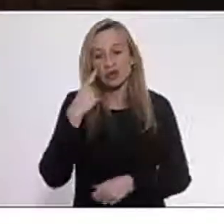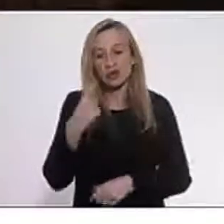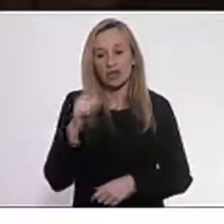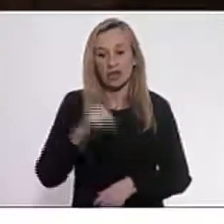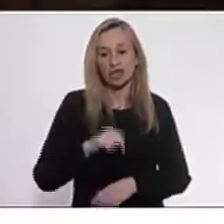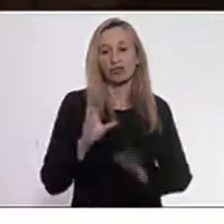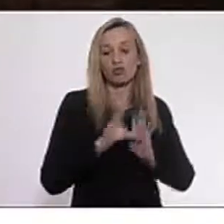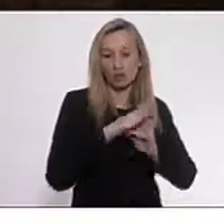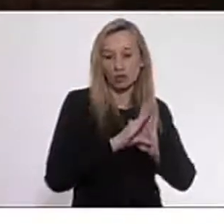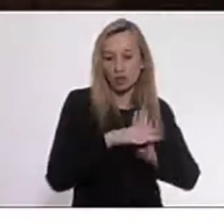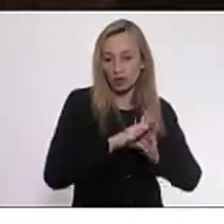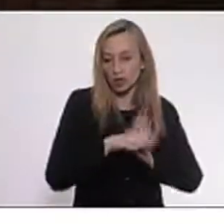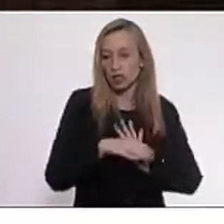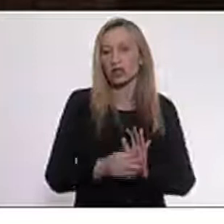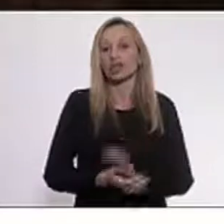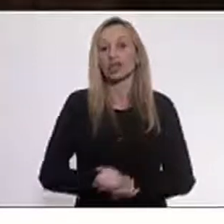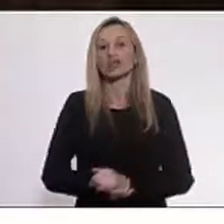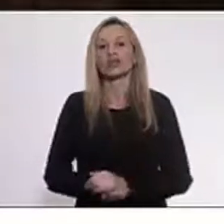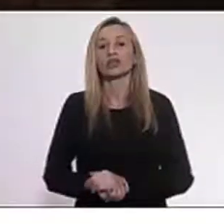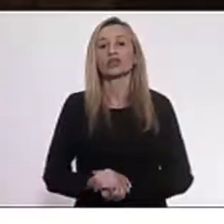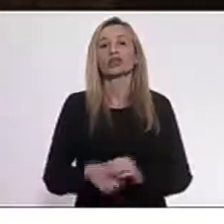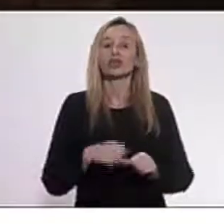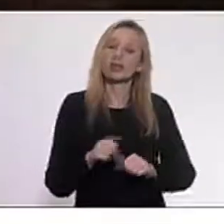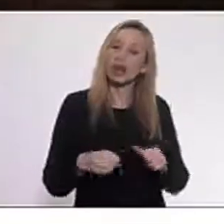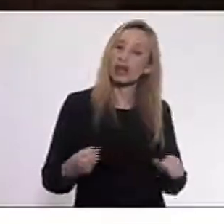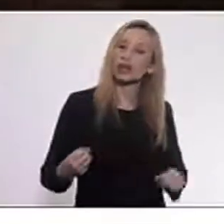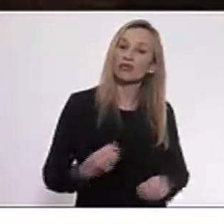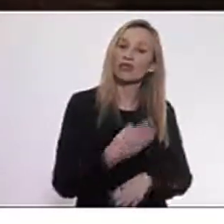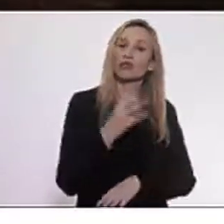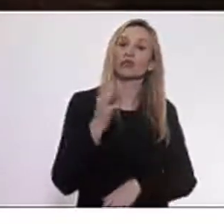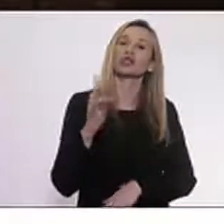conceito de reforma tributária.